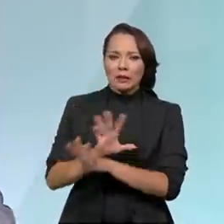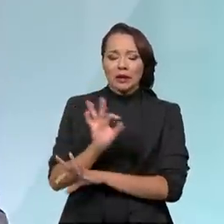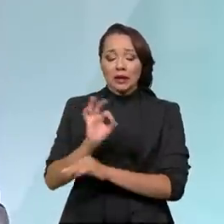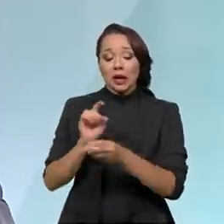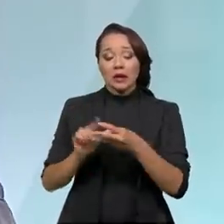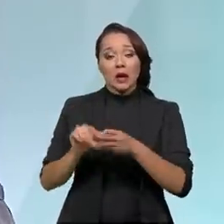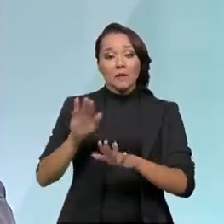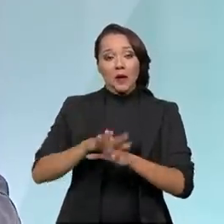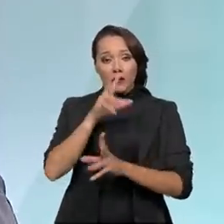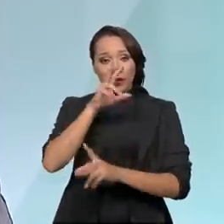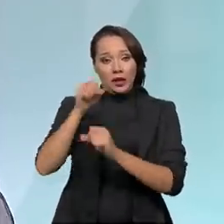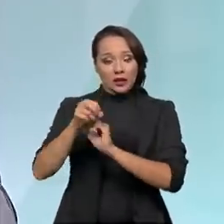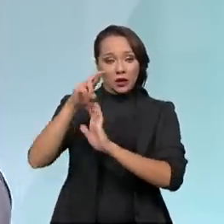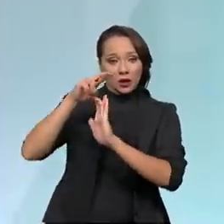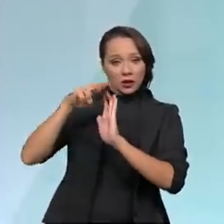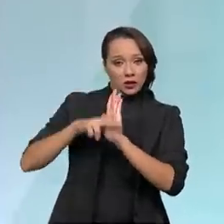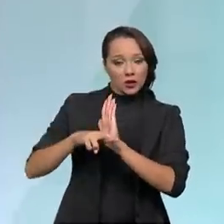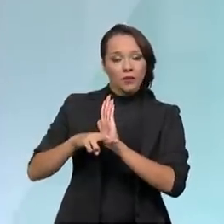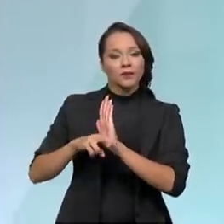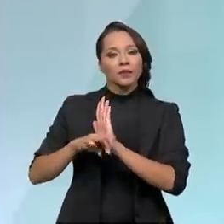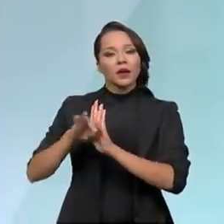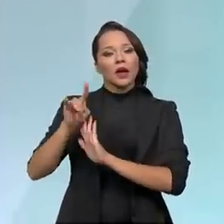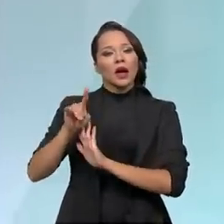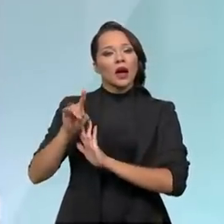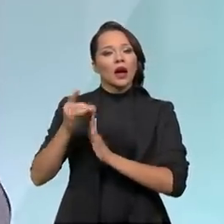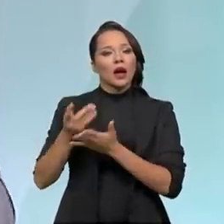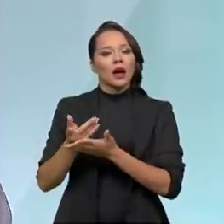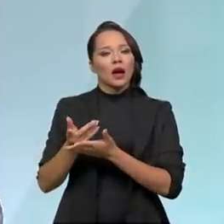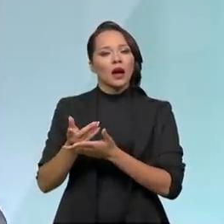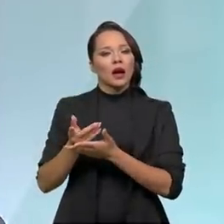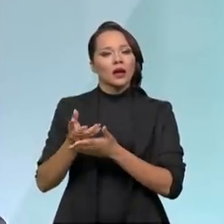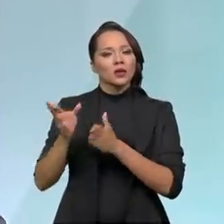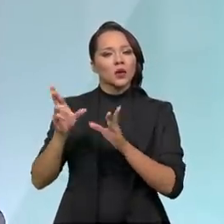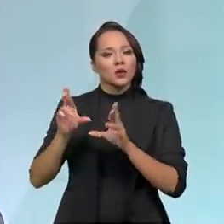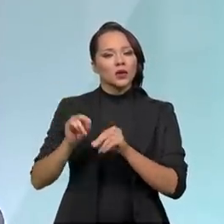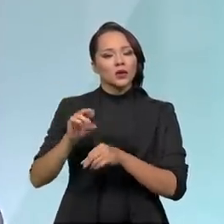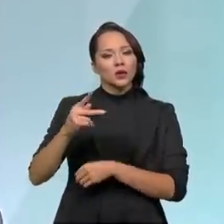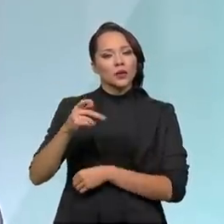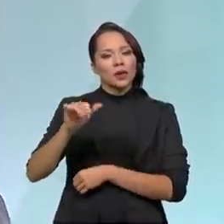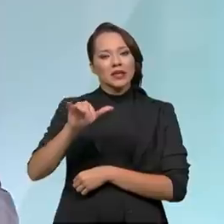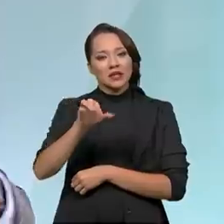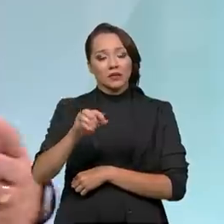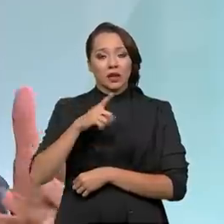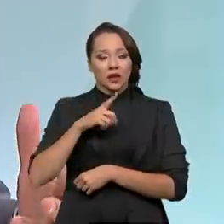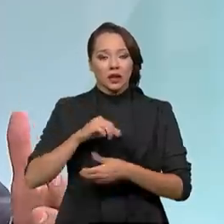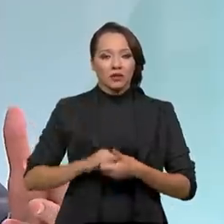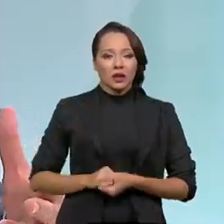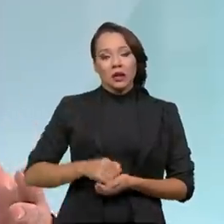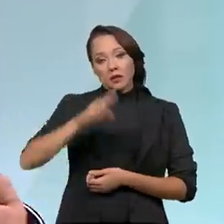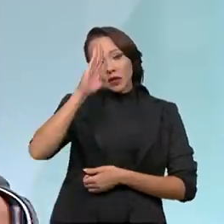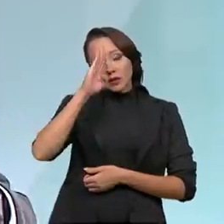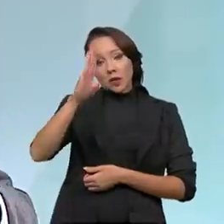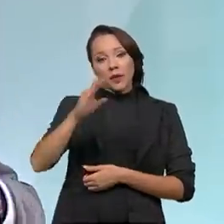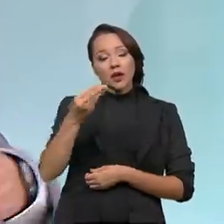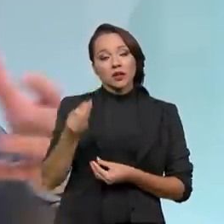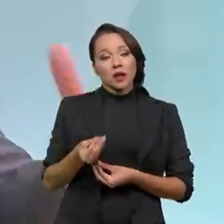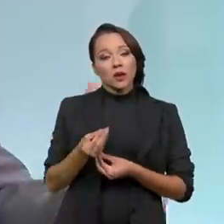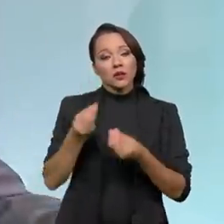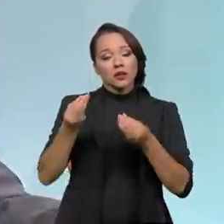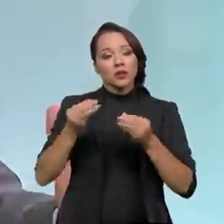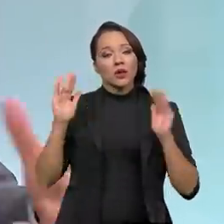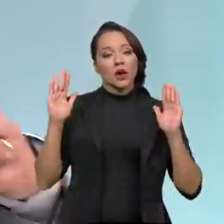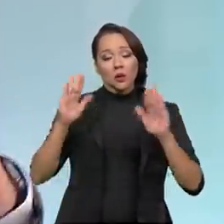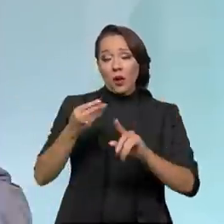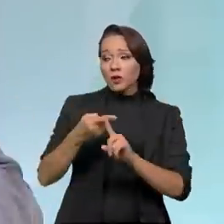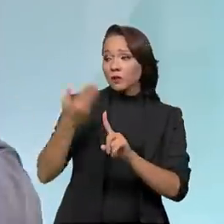do fortalecimento da regulação, a resolução dos passivos herdados, sobretudo nas concessões que foram